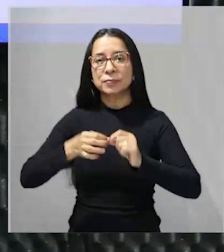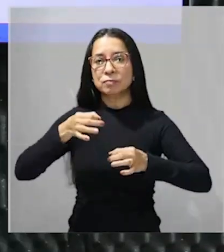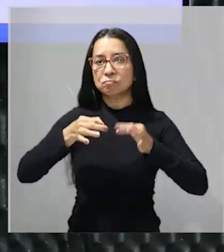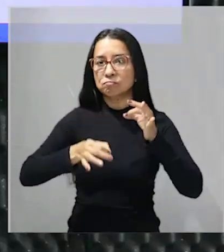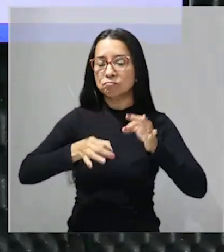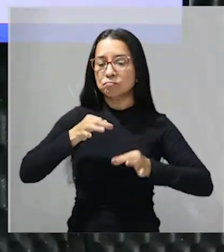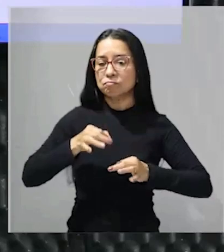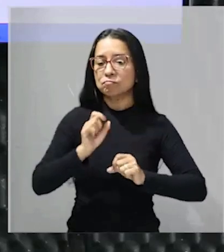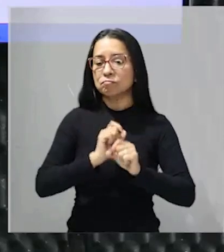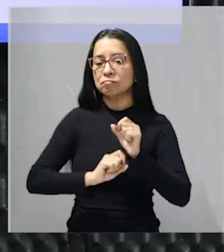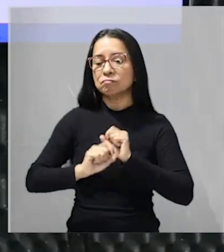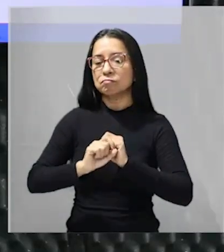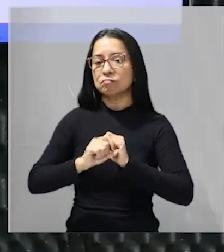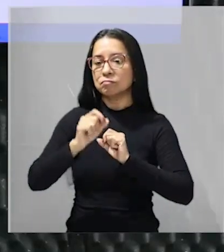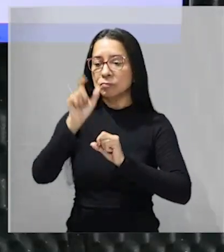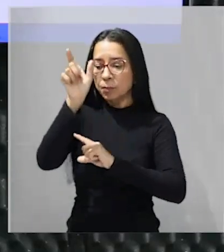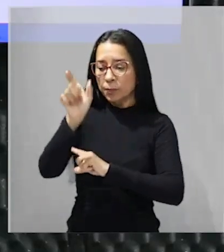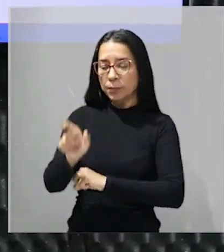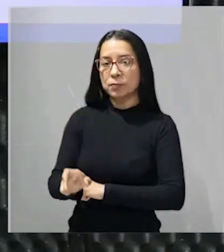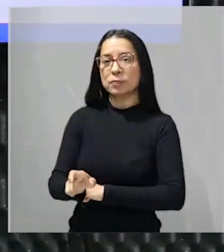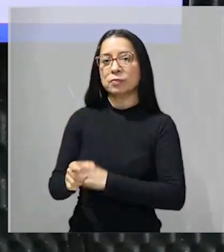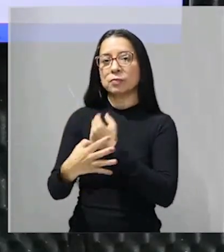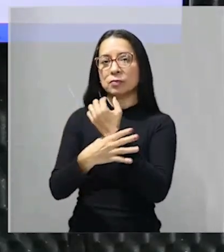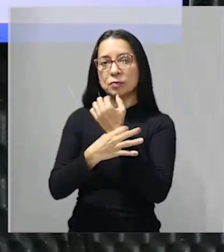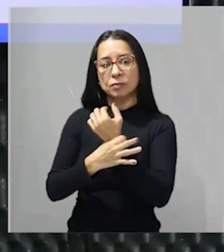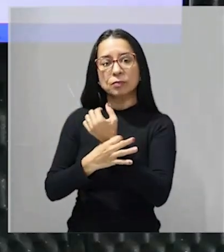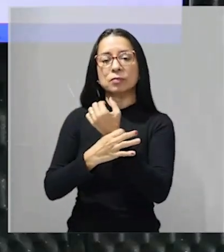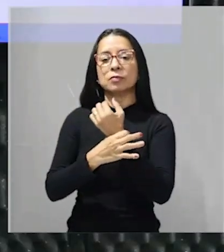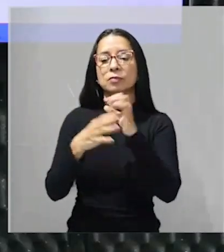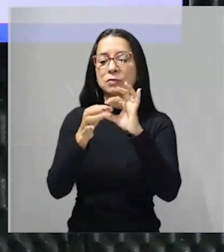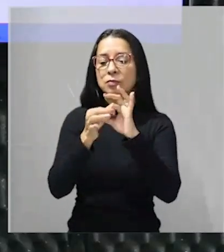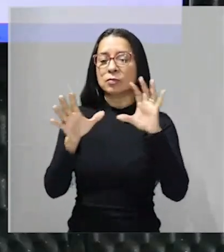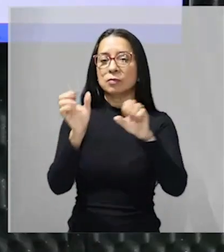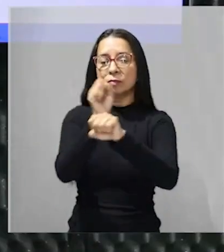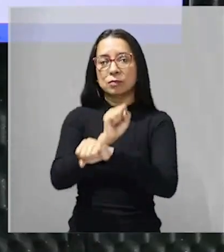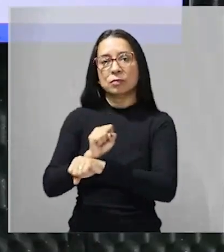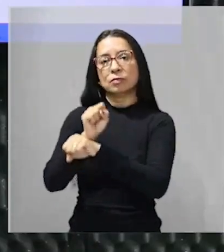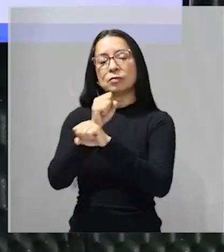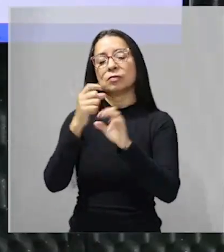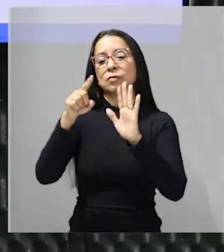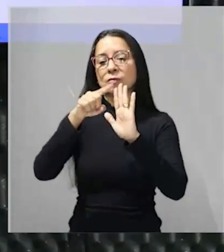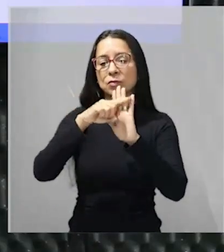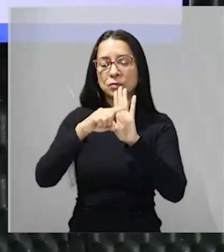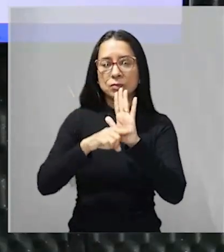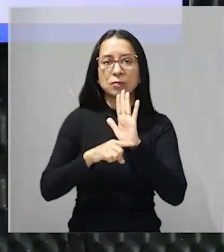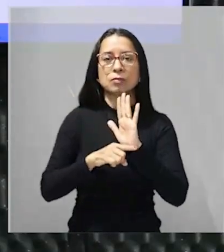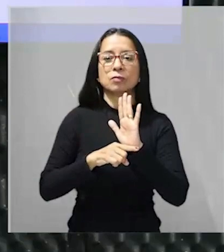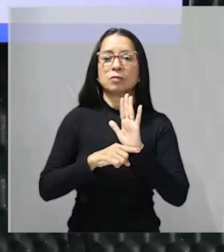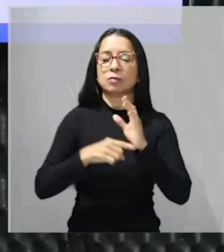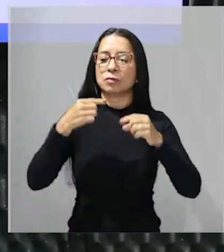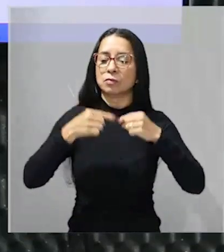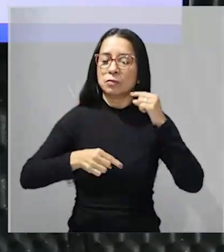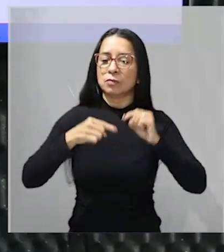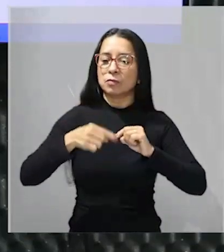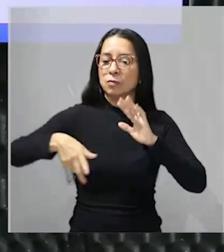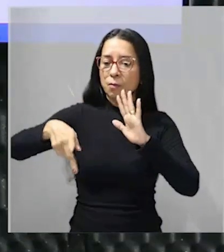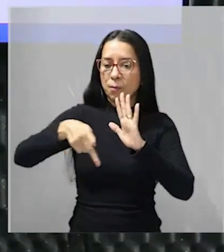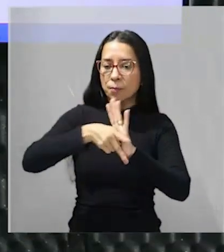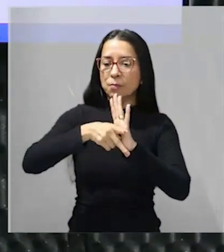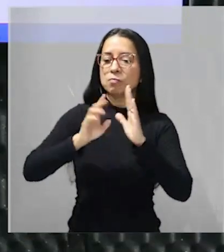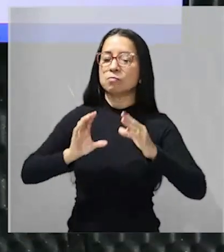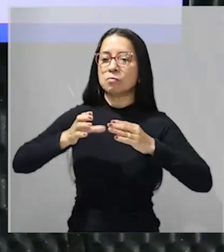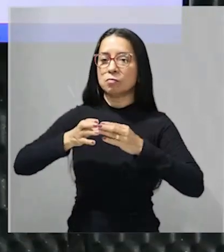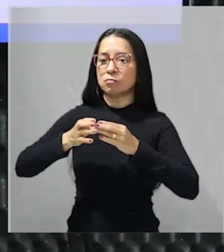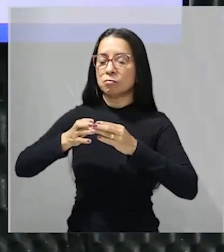dessa personagem de garantir uma abolição da escravidão por um projeto político que pertence ao grupo que ele